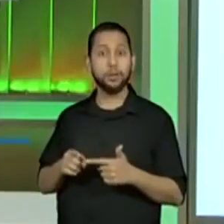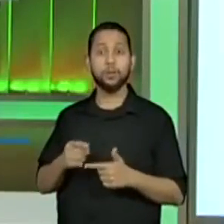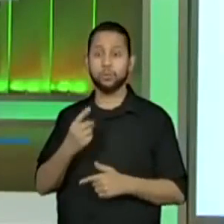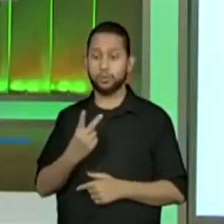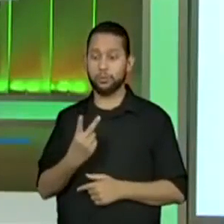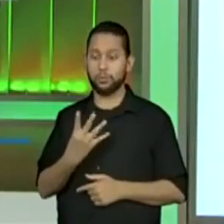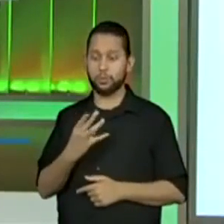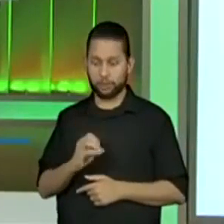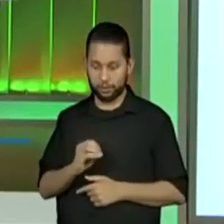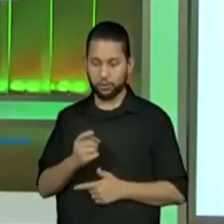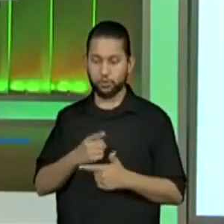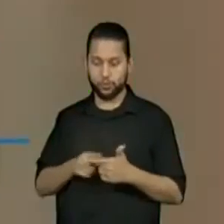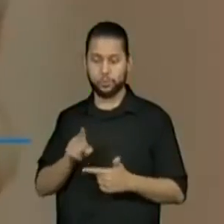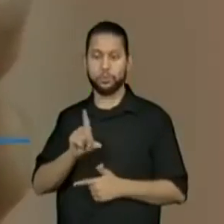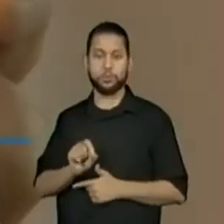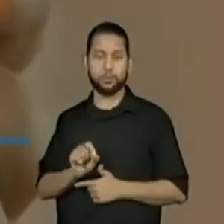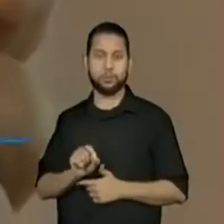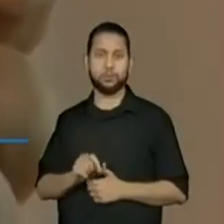dividido por 10.